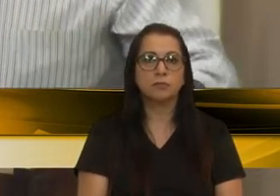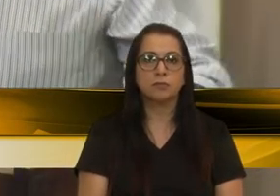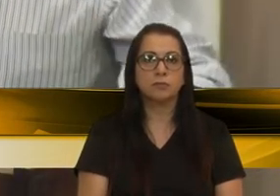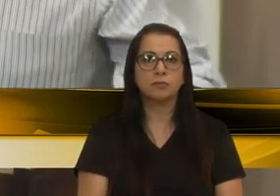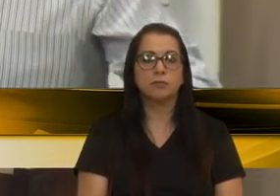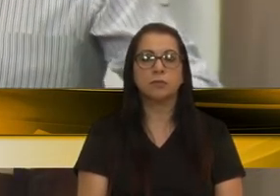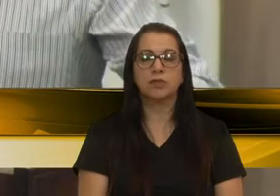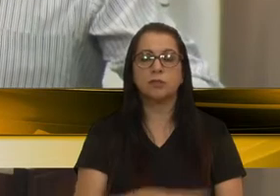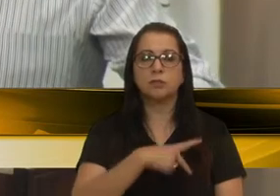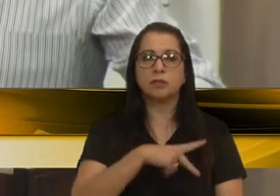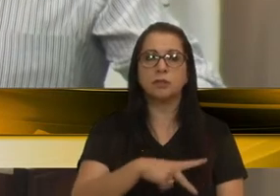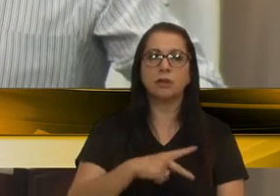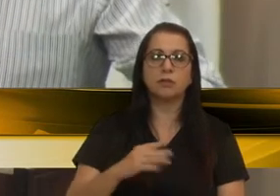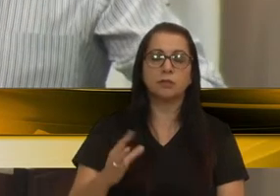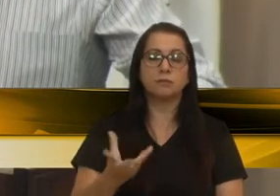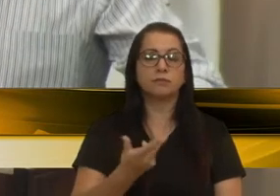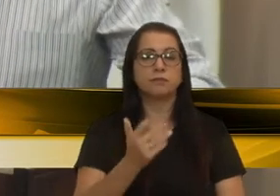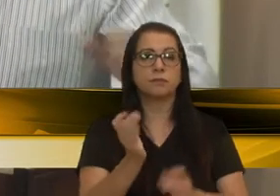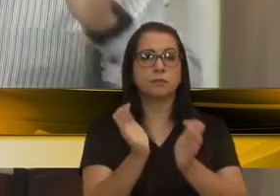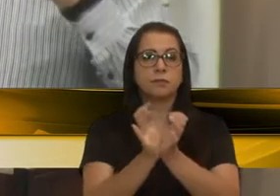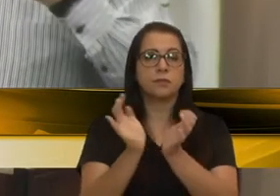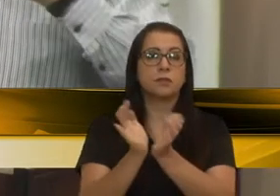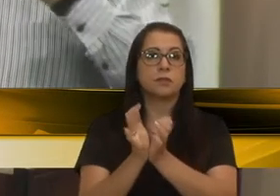Senhor presidente, colegas,